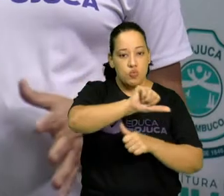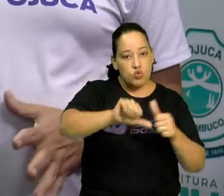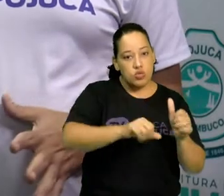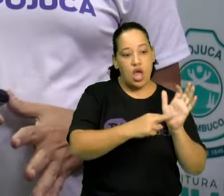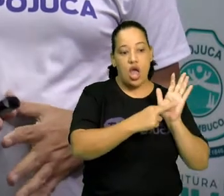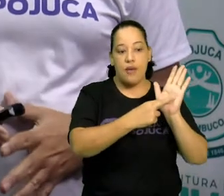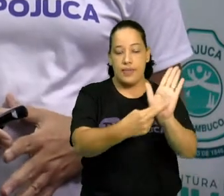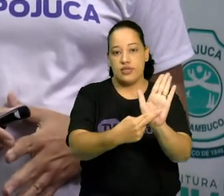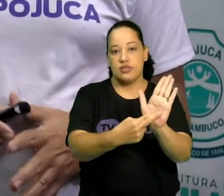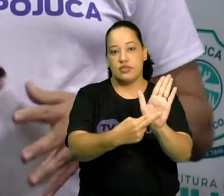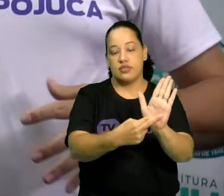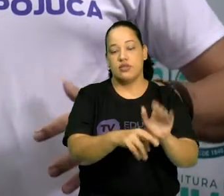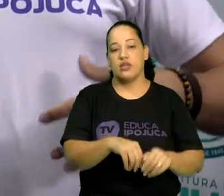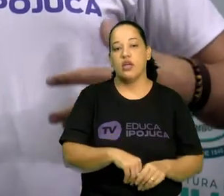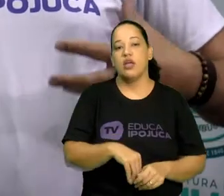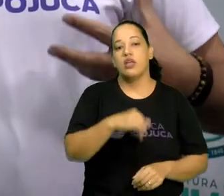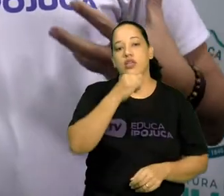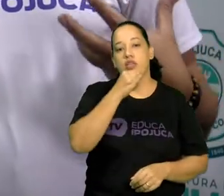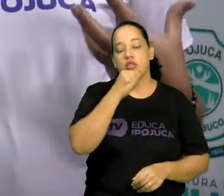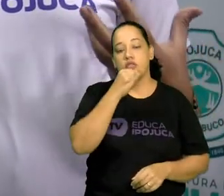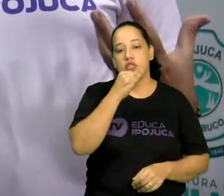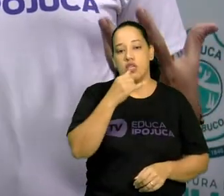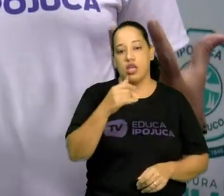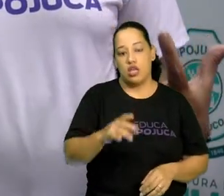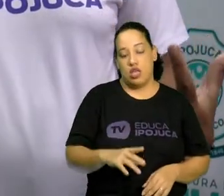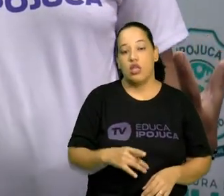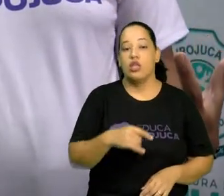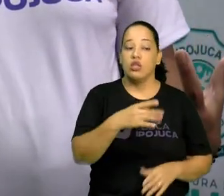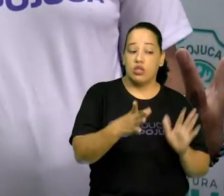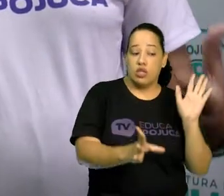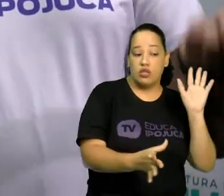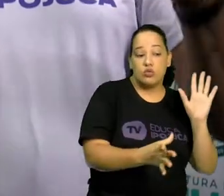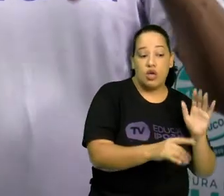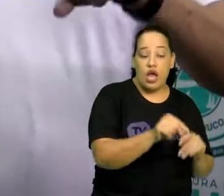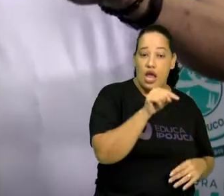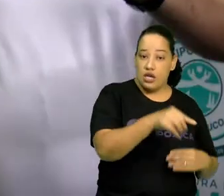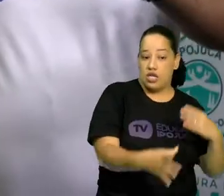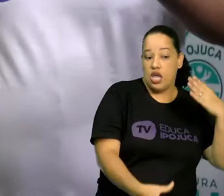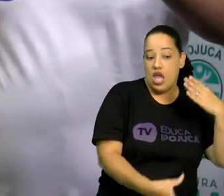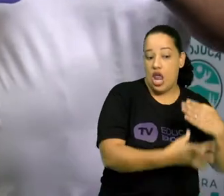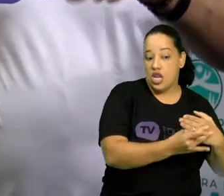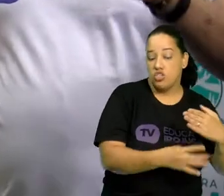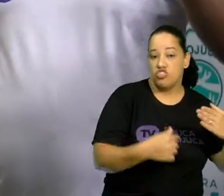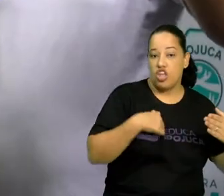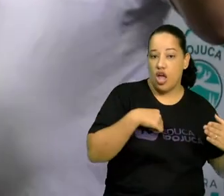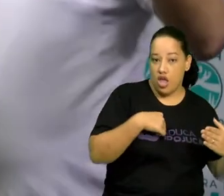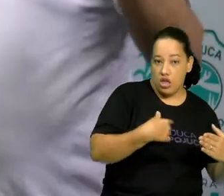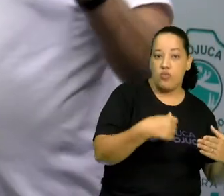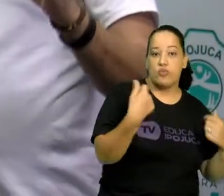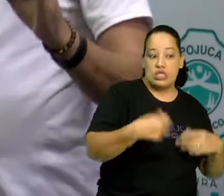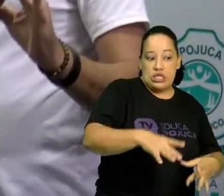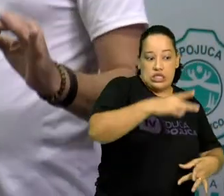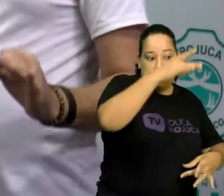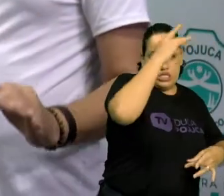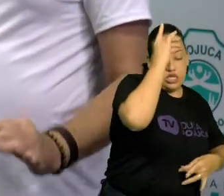no teatro realista, o ator tem que interpretar. No teatro brechtiano, ele tem que